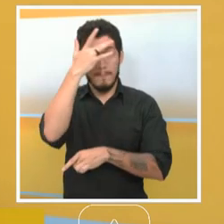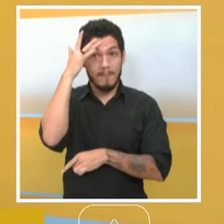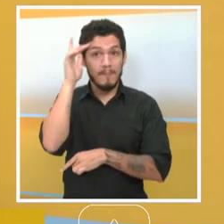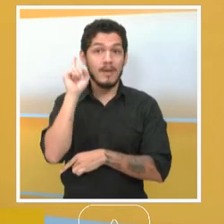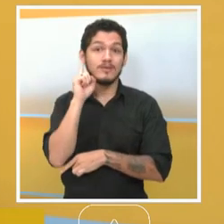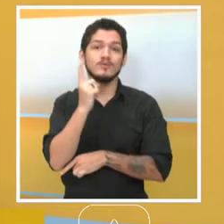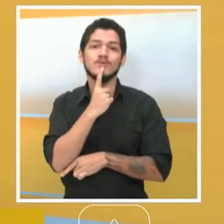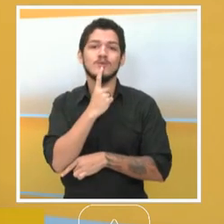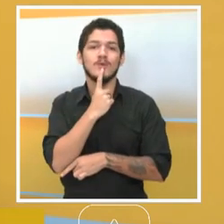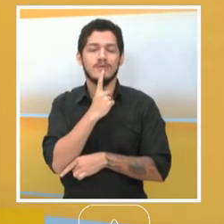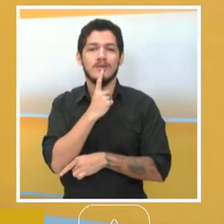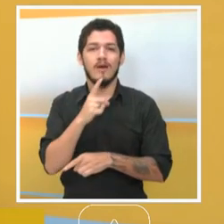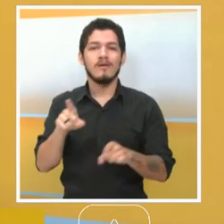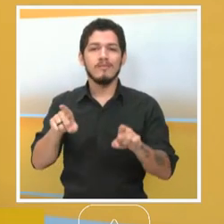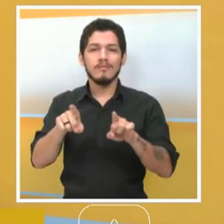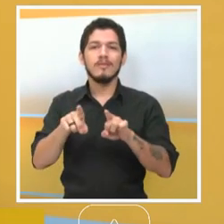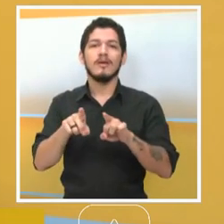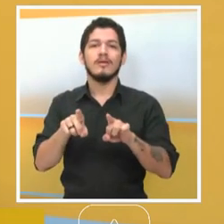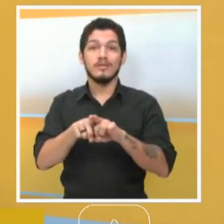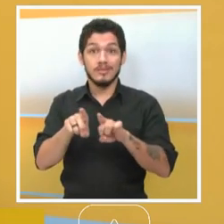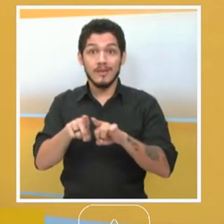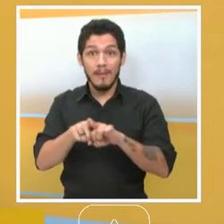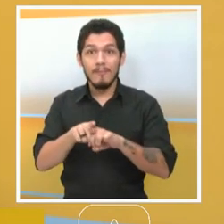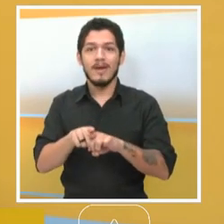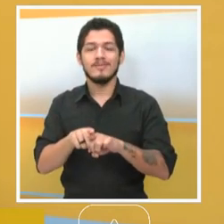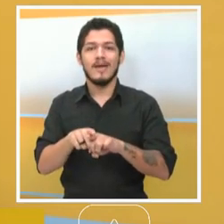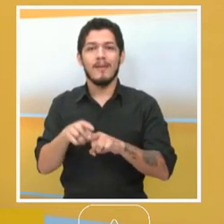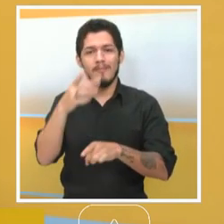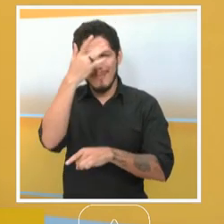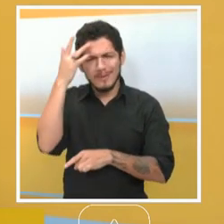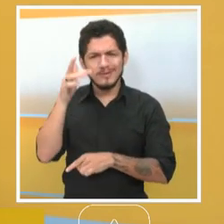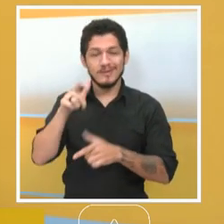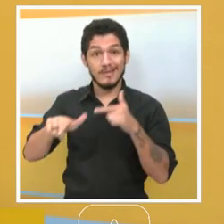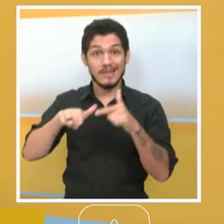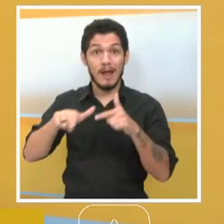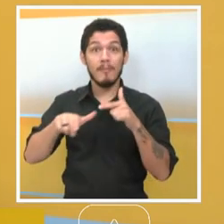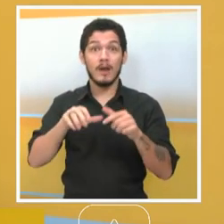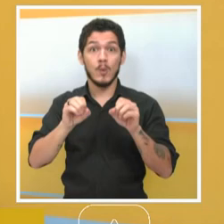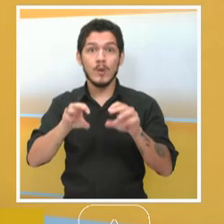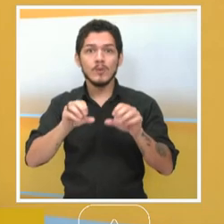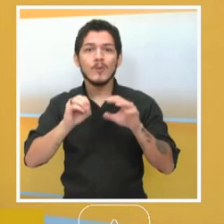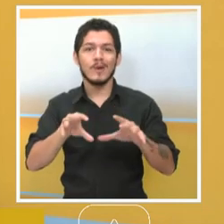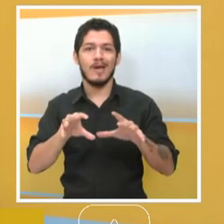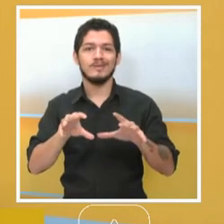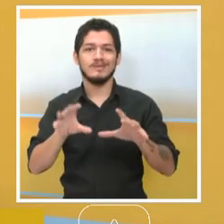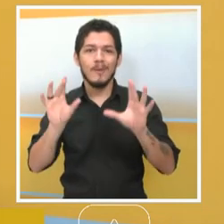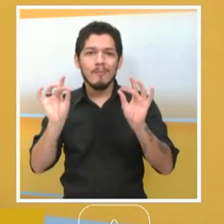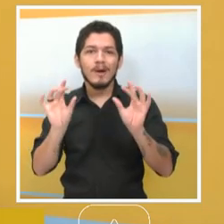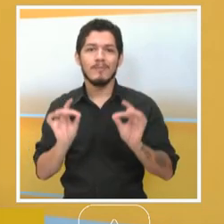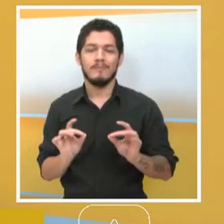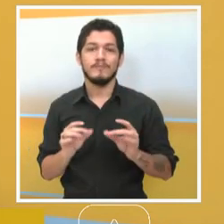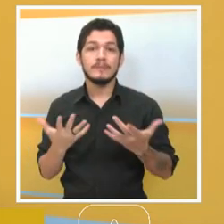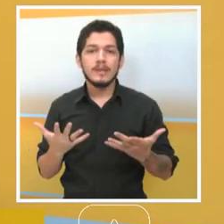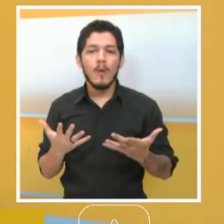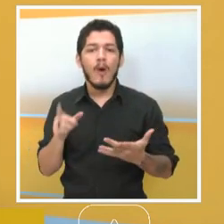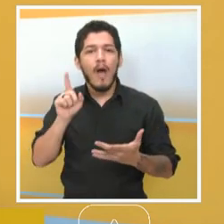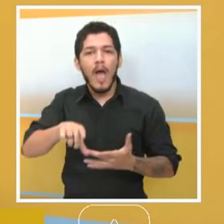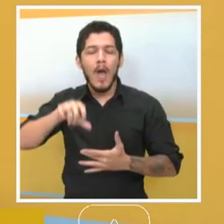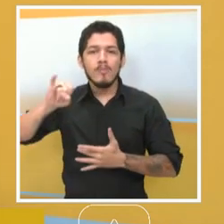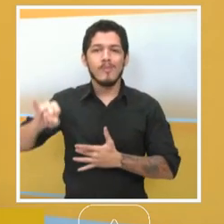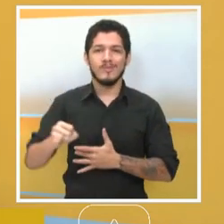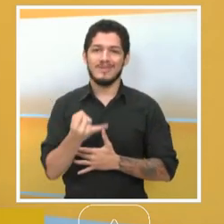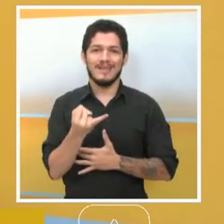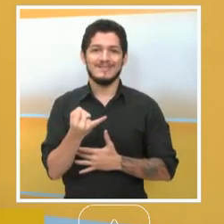do público-alvo da educação especial. Uma oportunidade ímpar de promover,